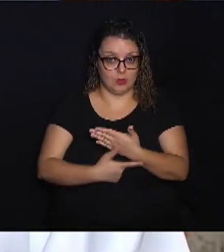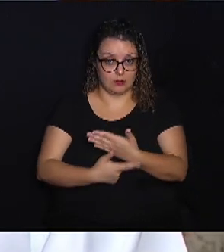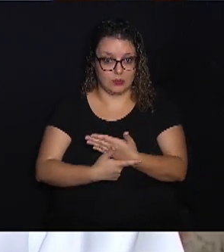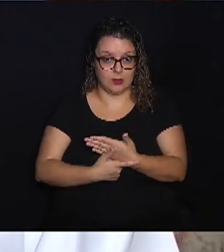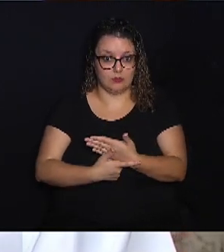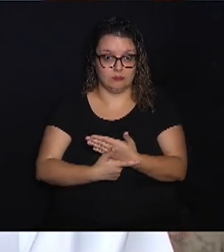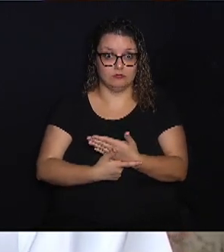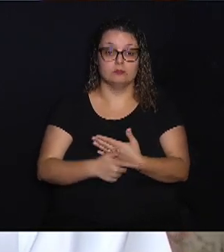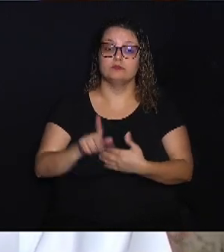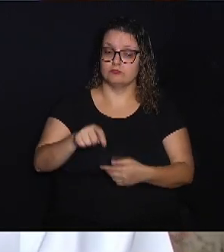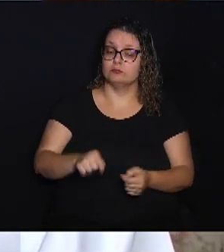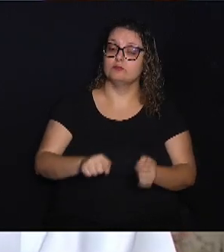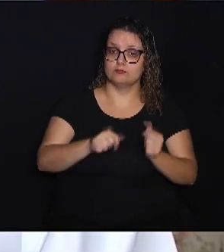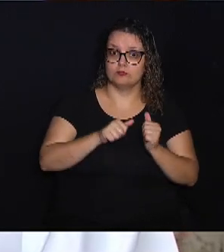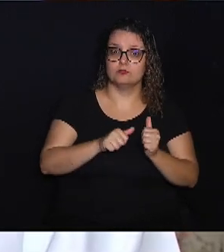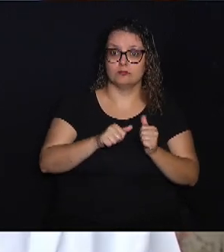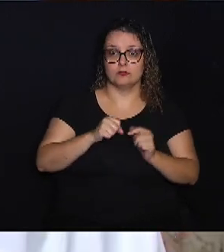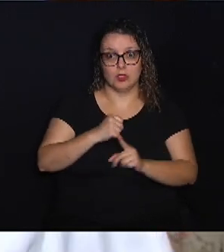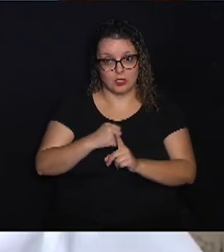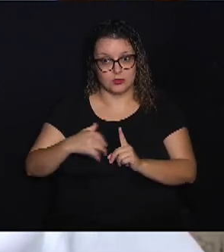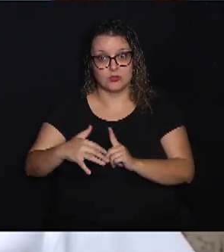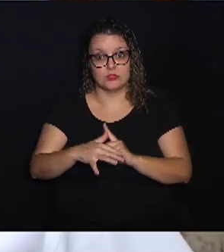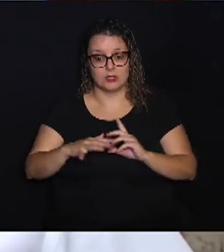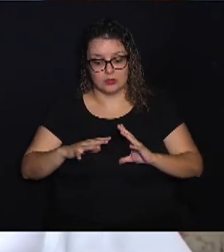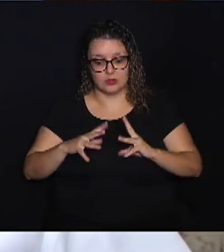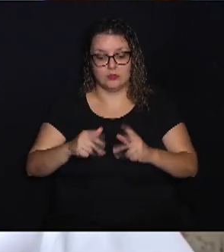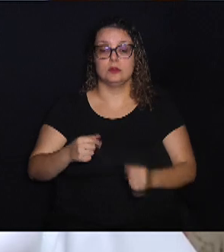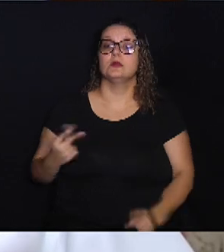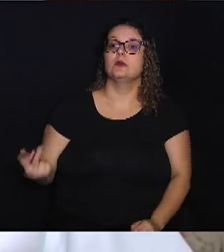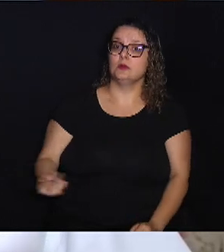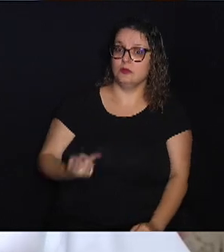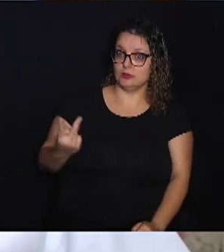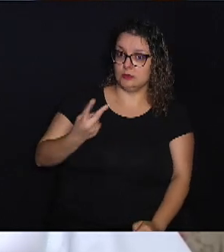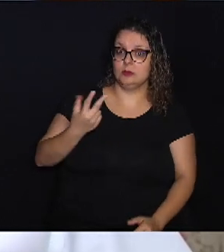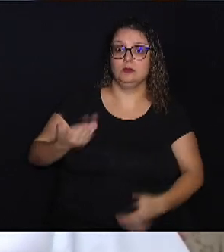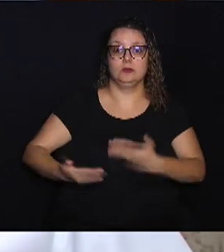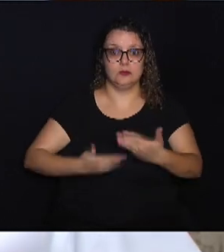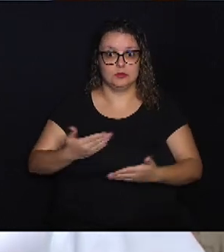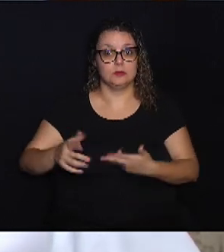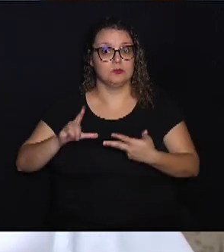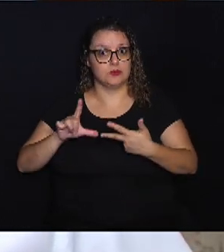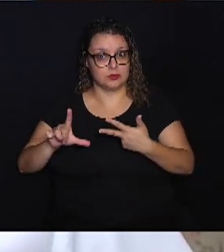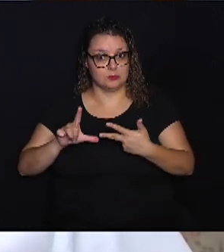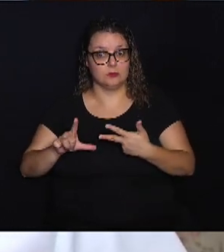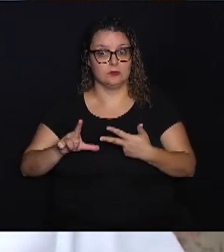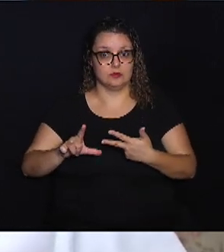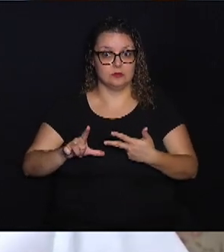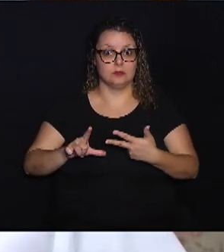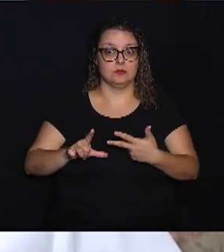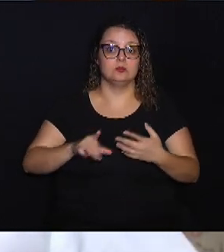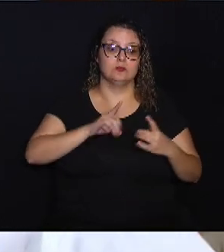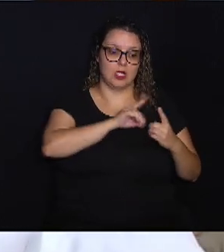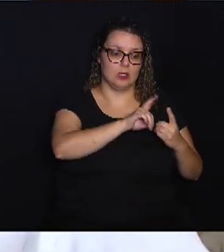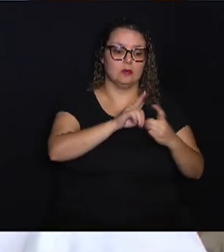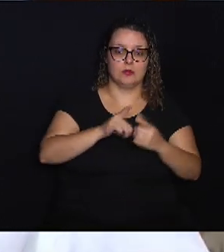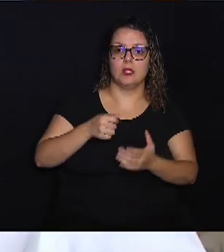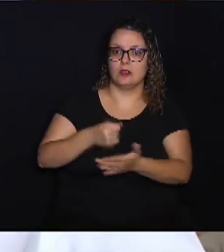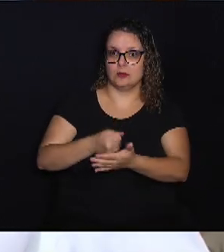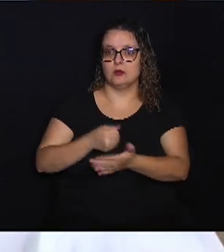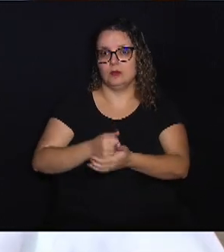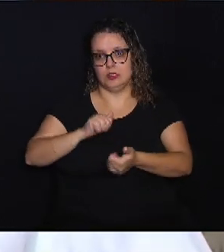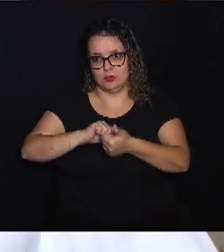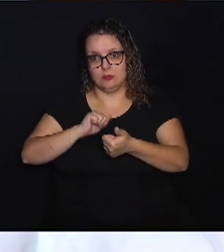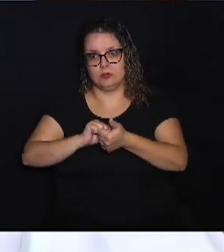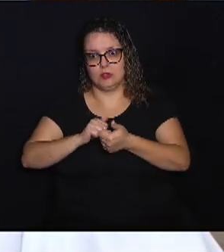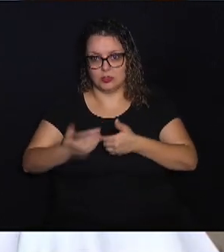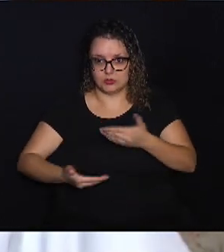isso é benefício para a sociedade. Então, valorizar o servidor do legislativo, na ponta, é garantir uma qualidade de